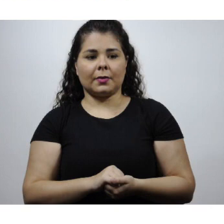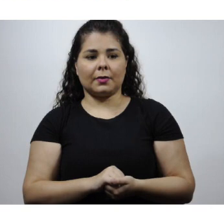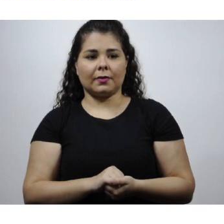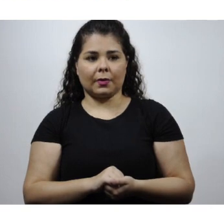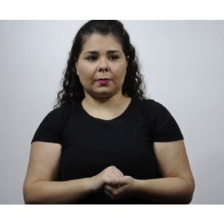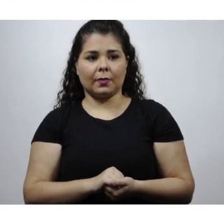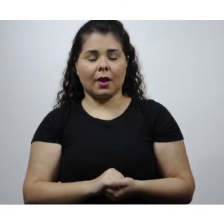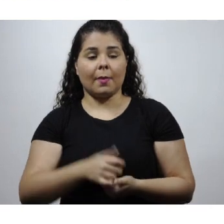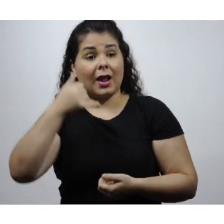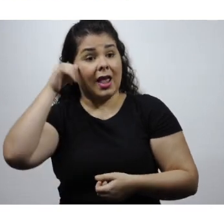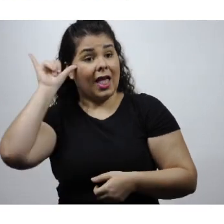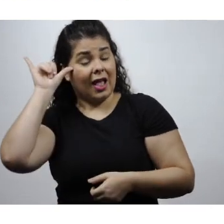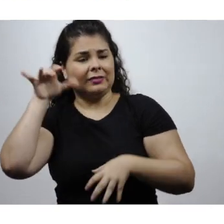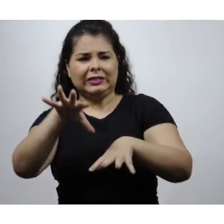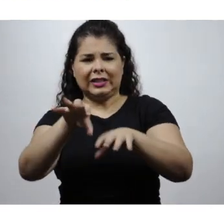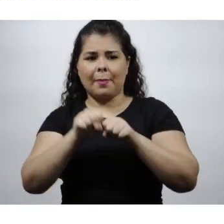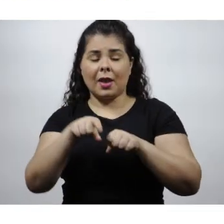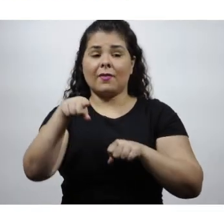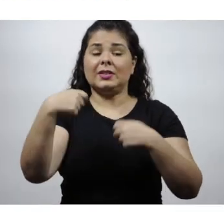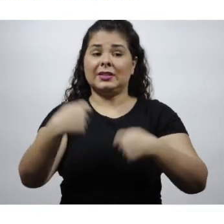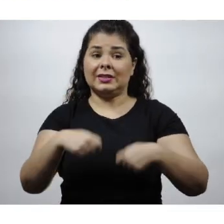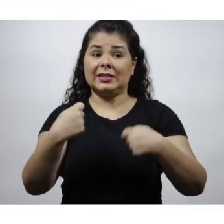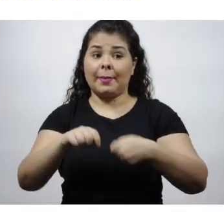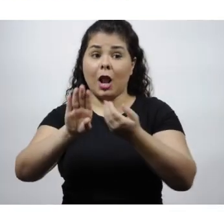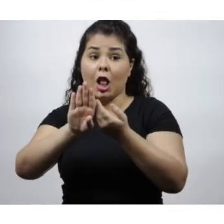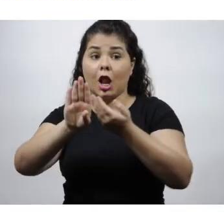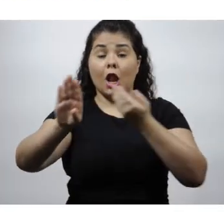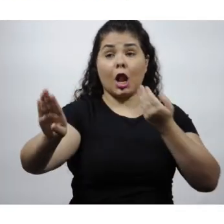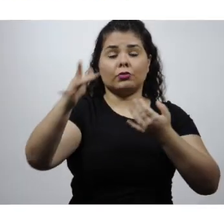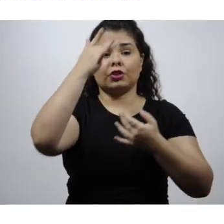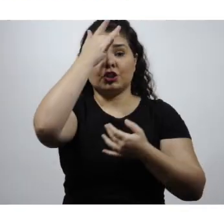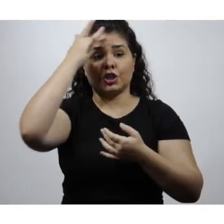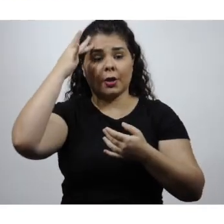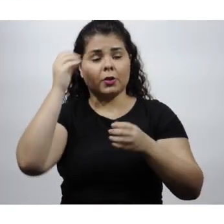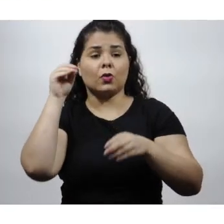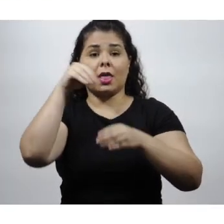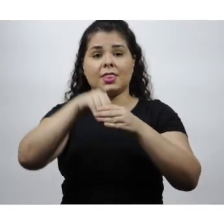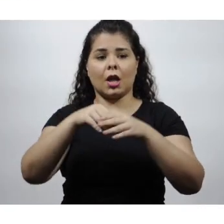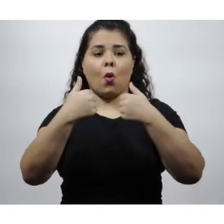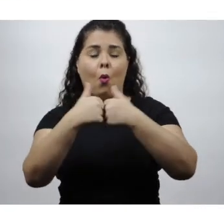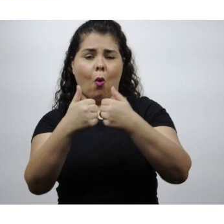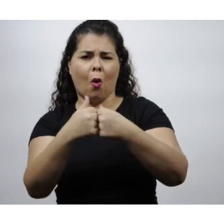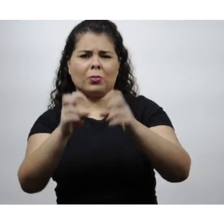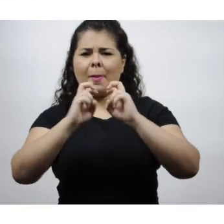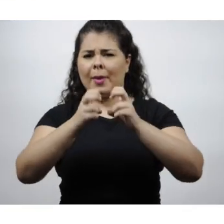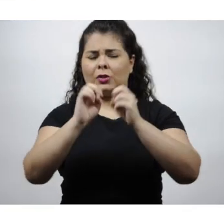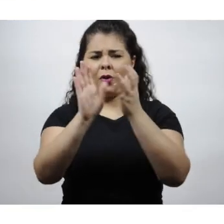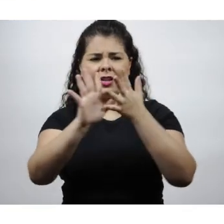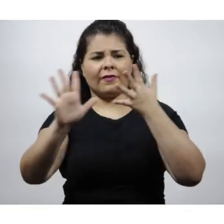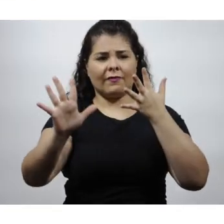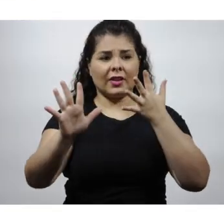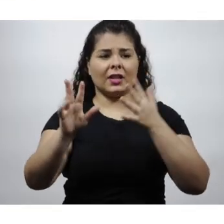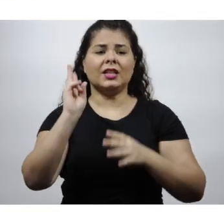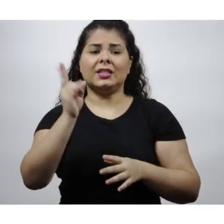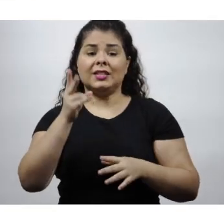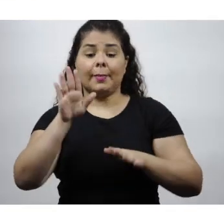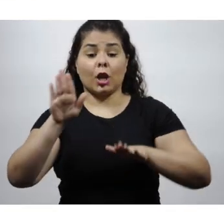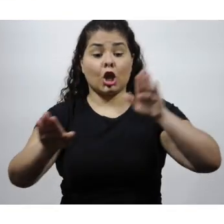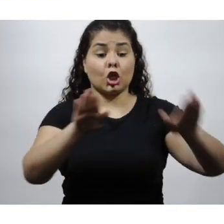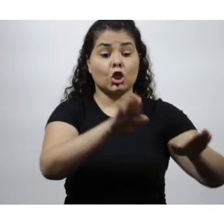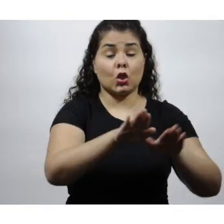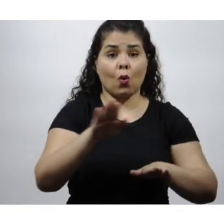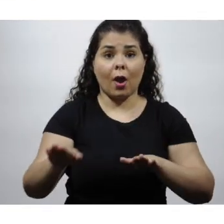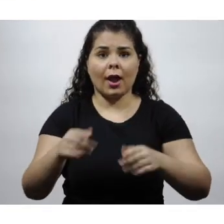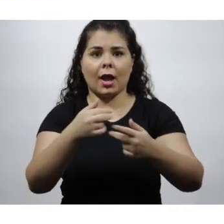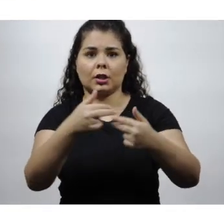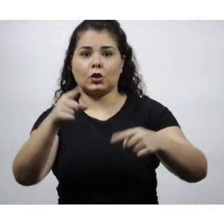Para não pegar, fique longe das outras pessoas. No ônibus, no trem, no metrô, nas filas, quando sentar. Para não pegar, lembre de lavar as mãos ou passar álcool gel